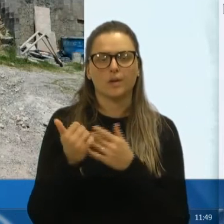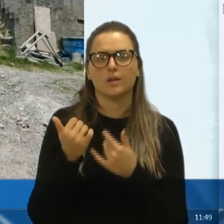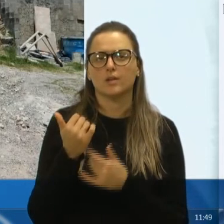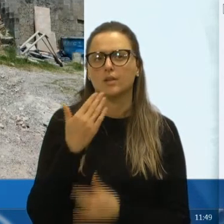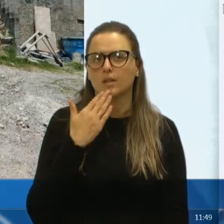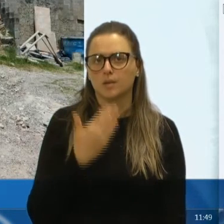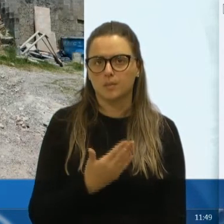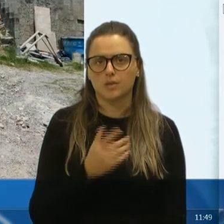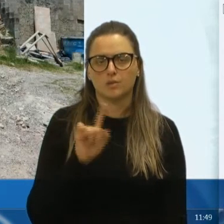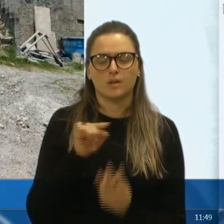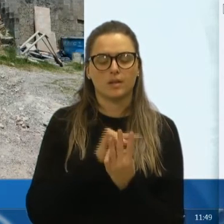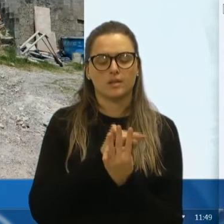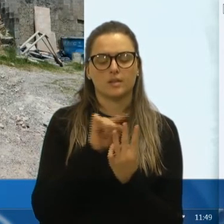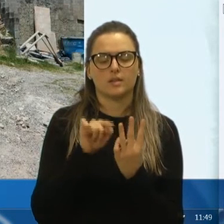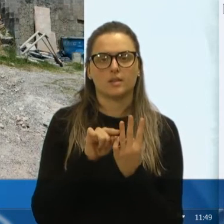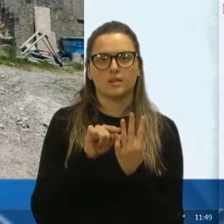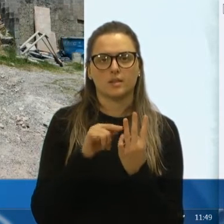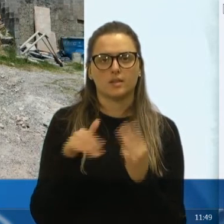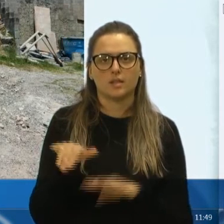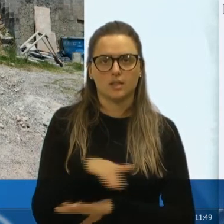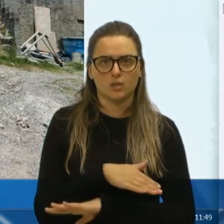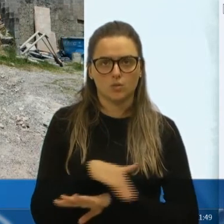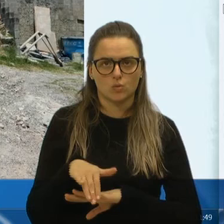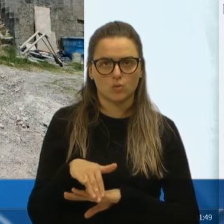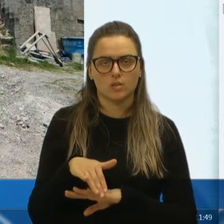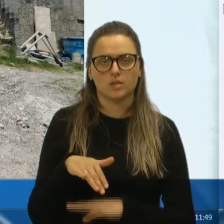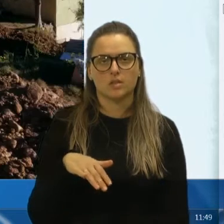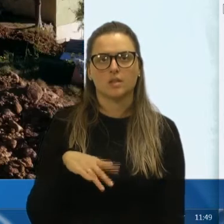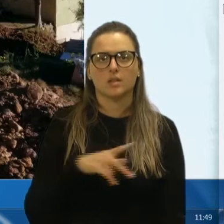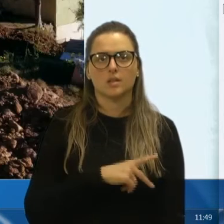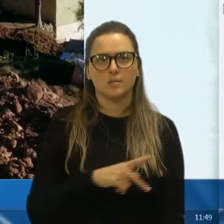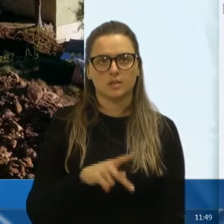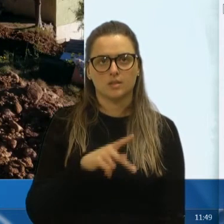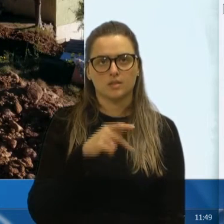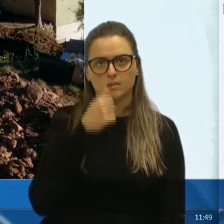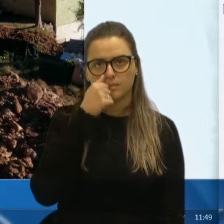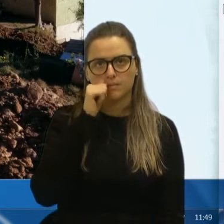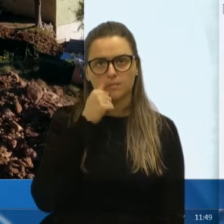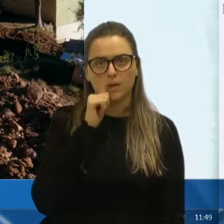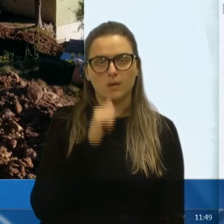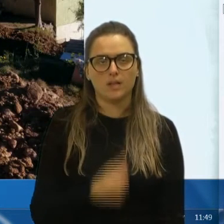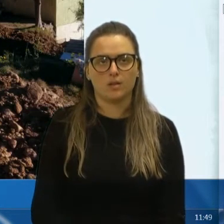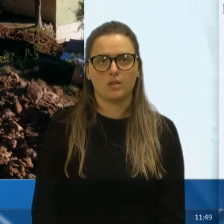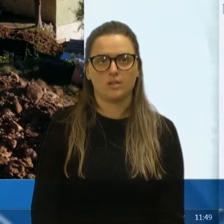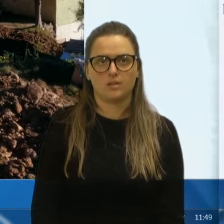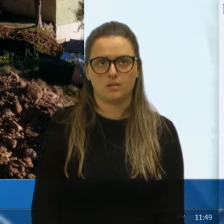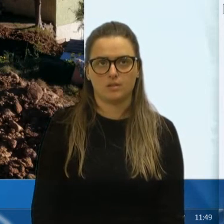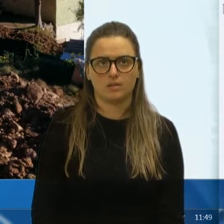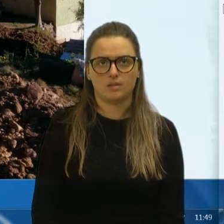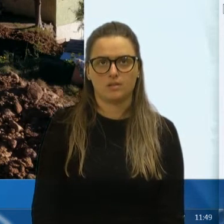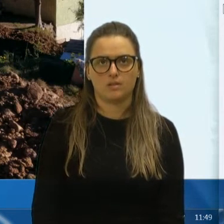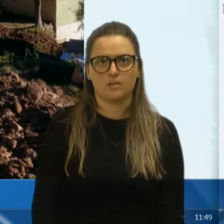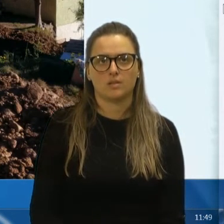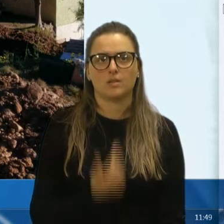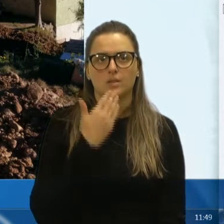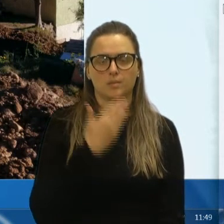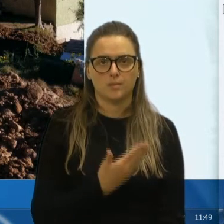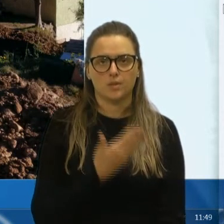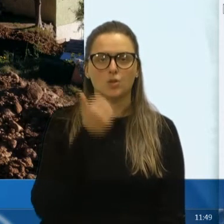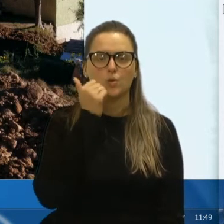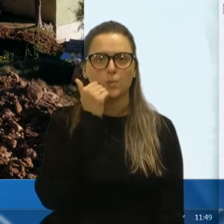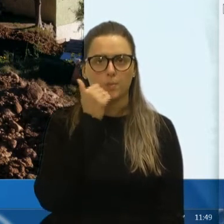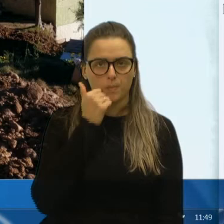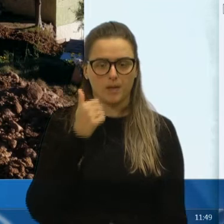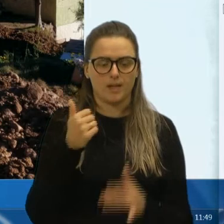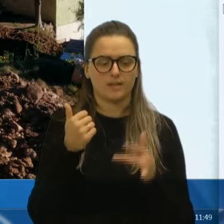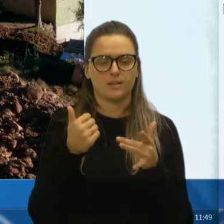São três ruas, presidente, Paulo Ioles, que a gente cobrou o calçamento, a gente cobrou o calçamento. Então,